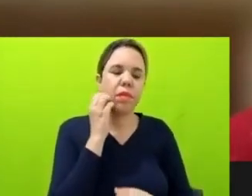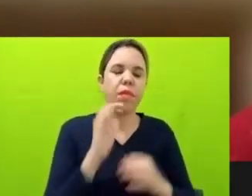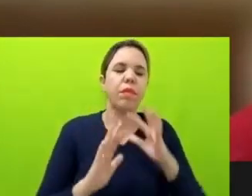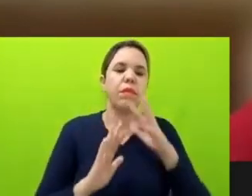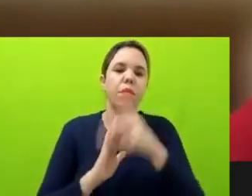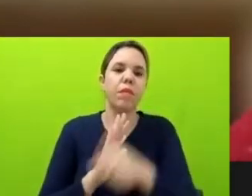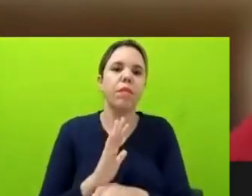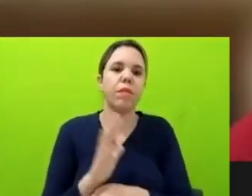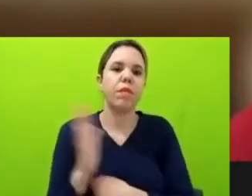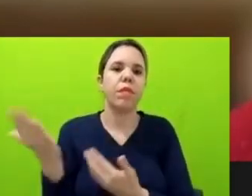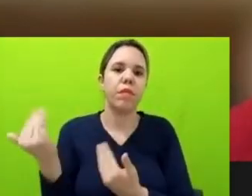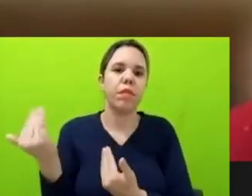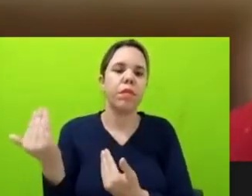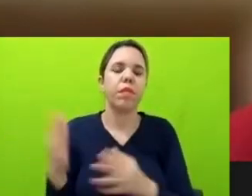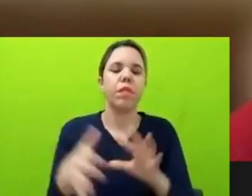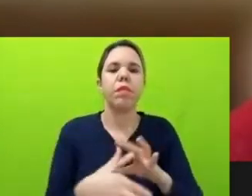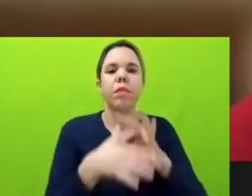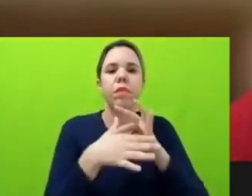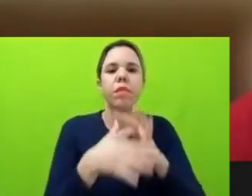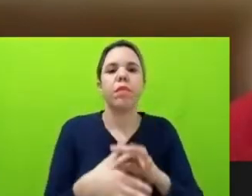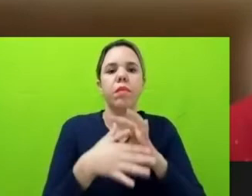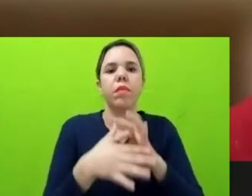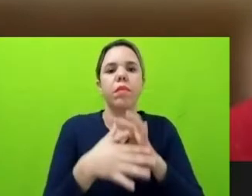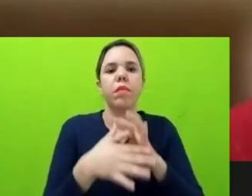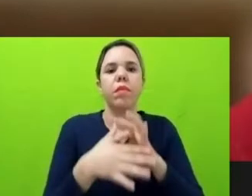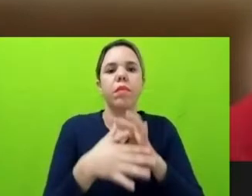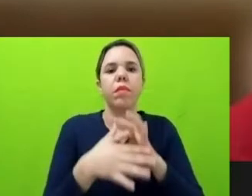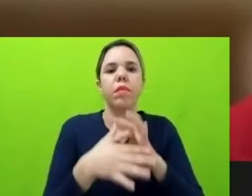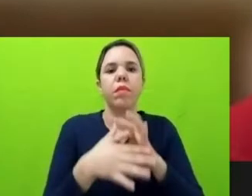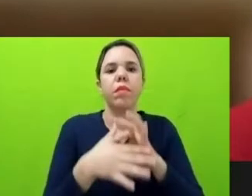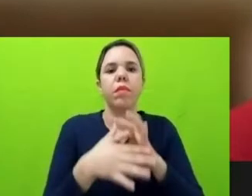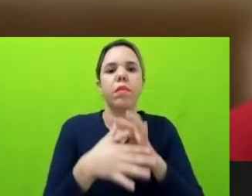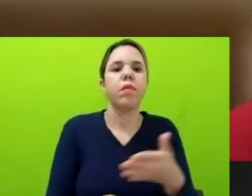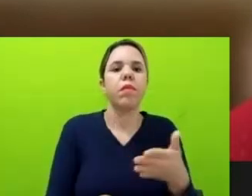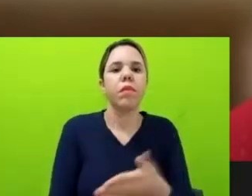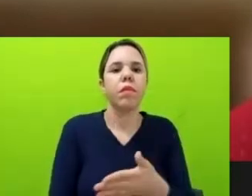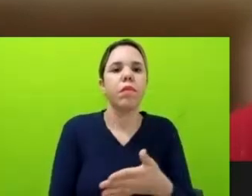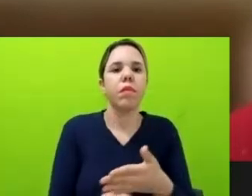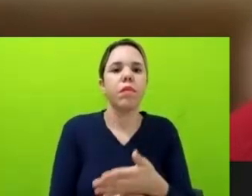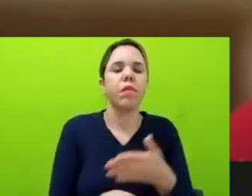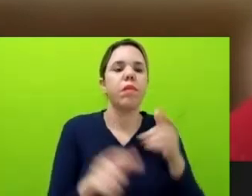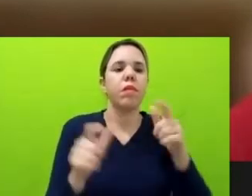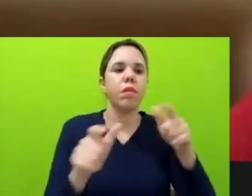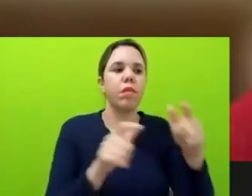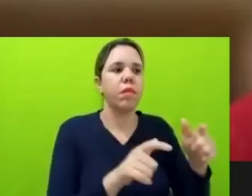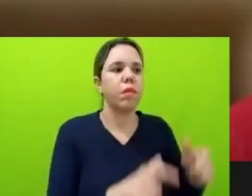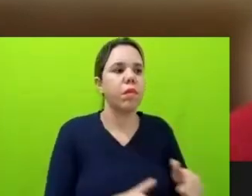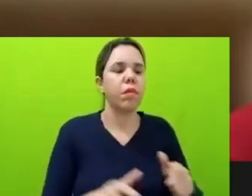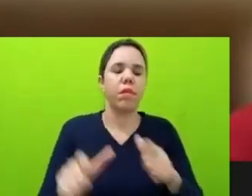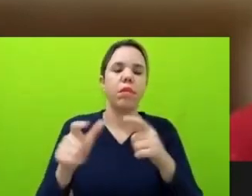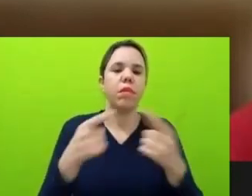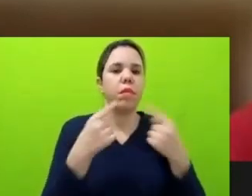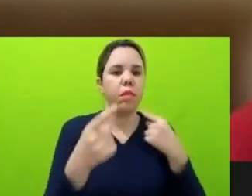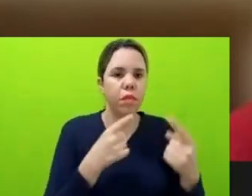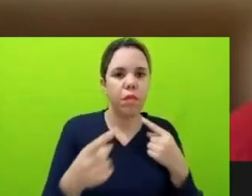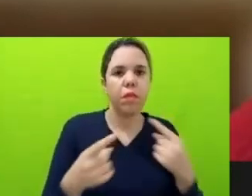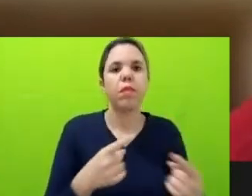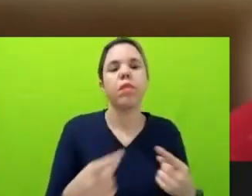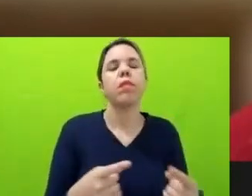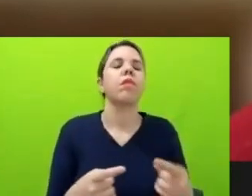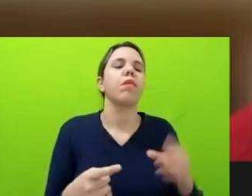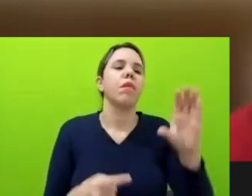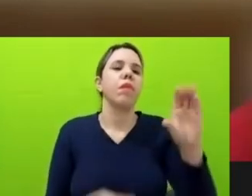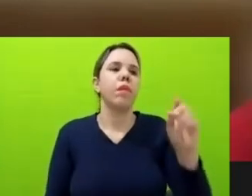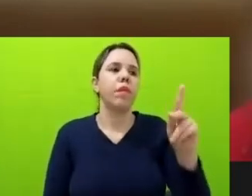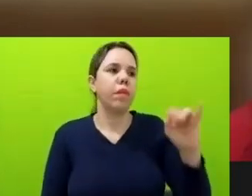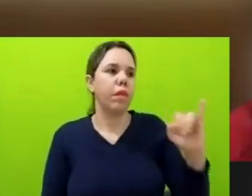de liderança ambientalista que participa dos espaços de diálogo, como a COPPE. As lideranças indígenas, da